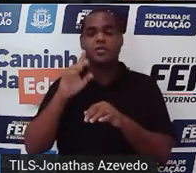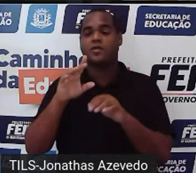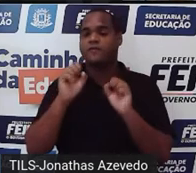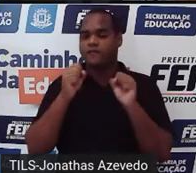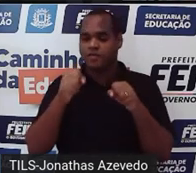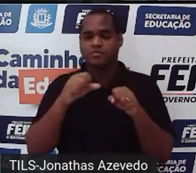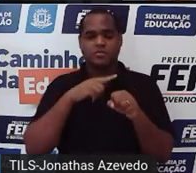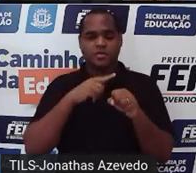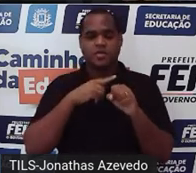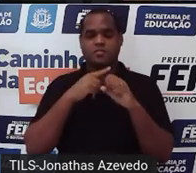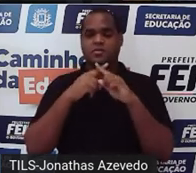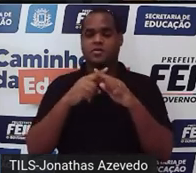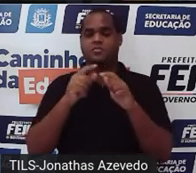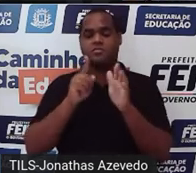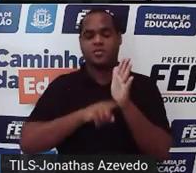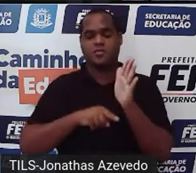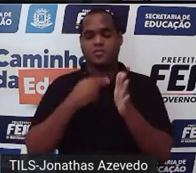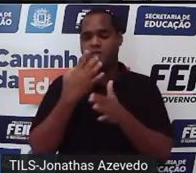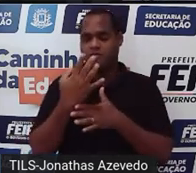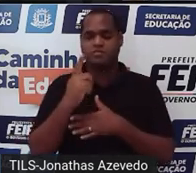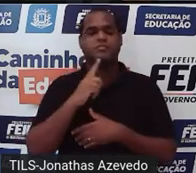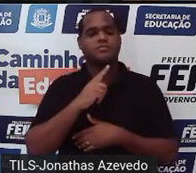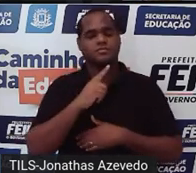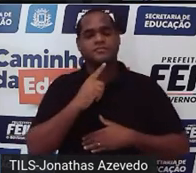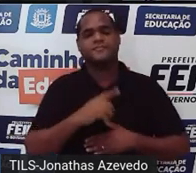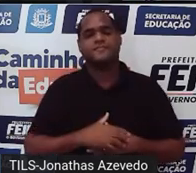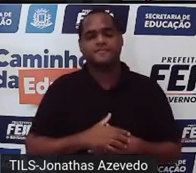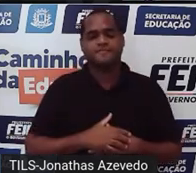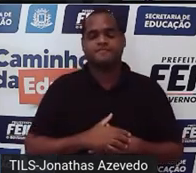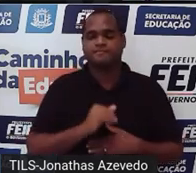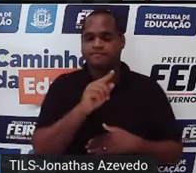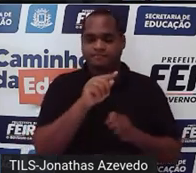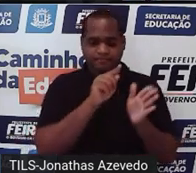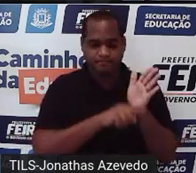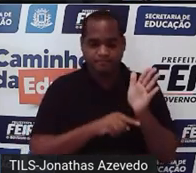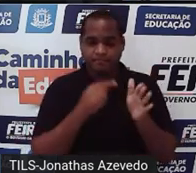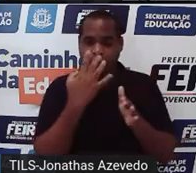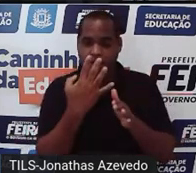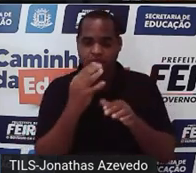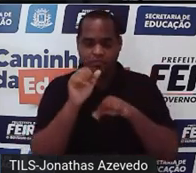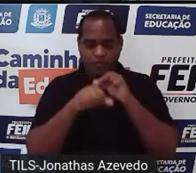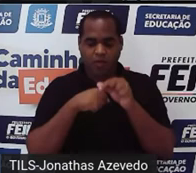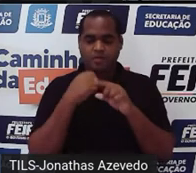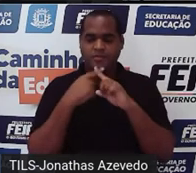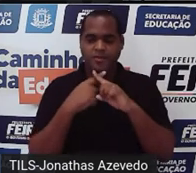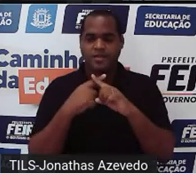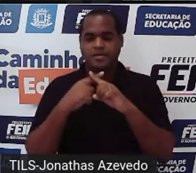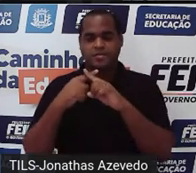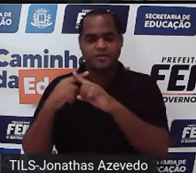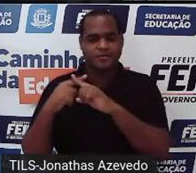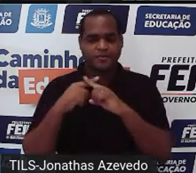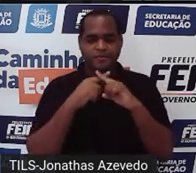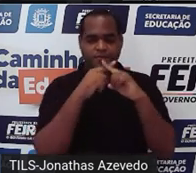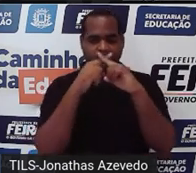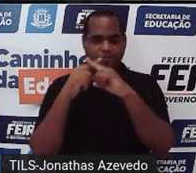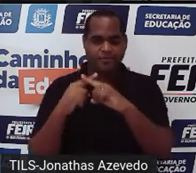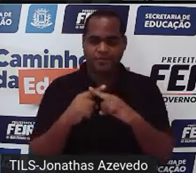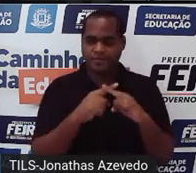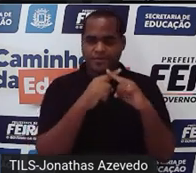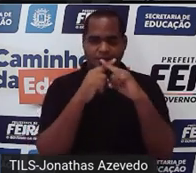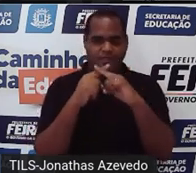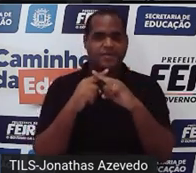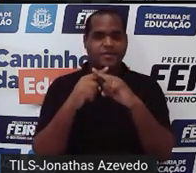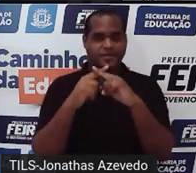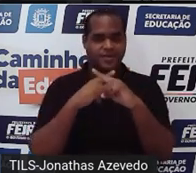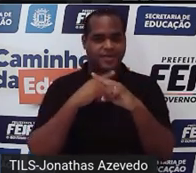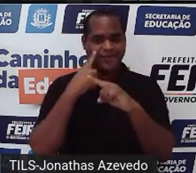multiplicar de cima por menos 4 quando eu multiplicar por menos 4 que é a multiplicidade né que a gente colocou